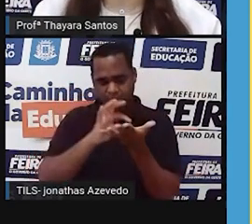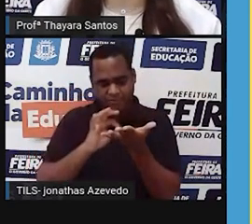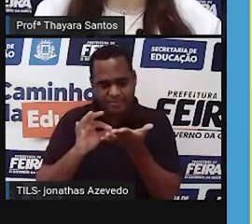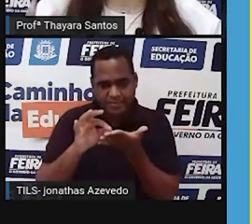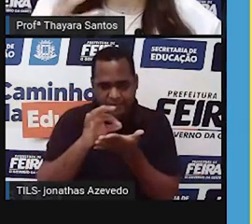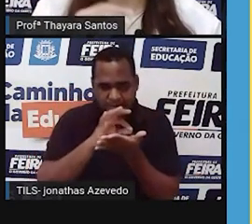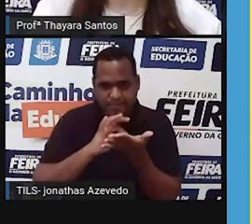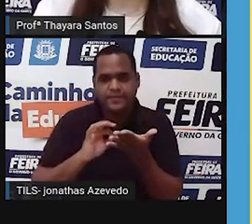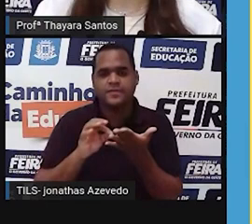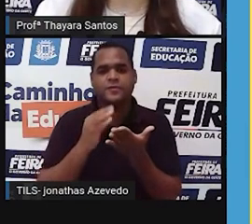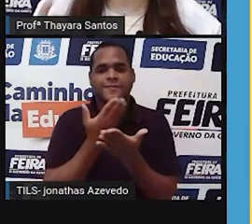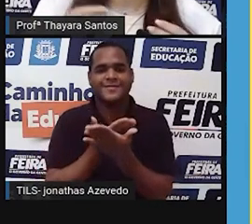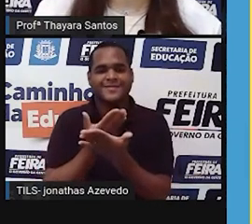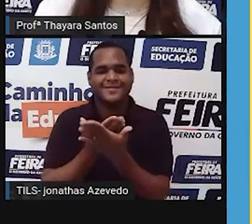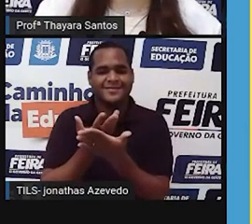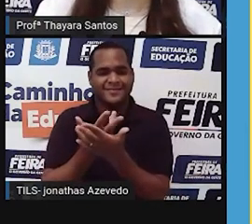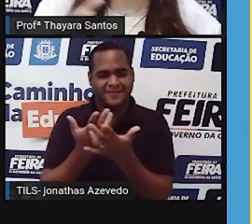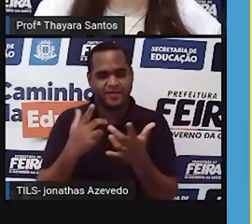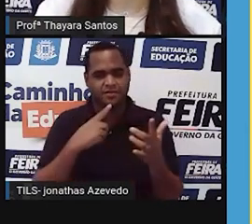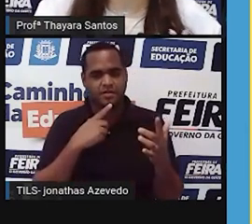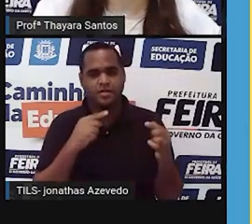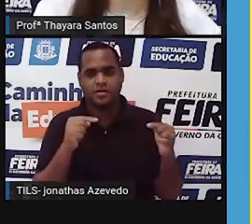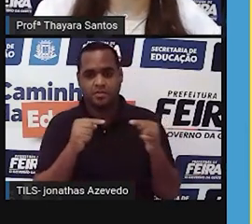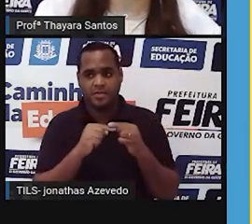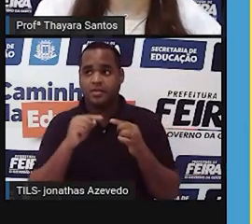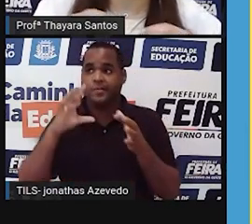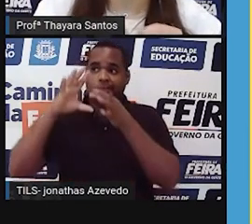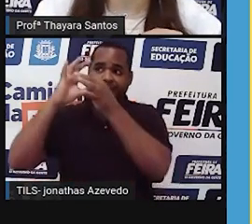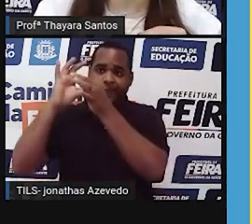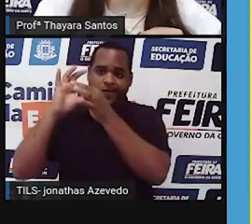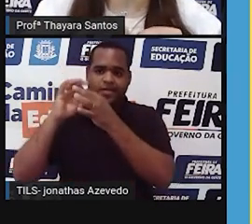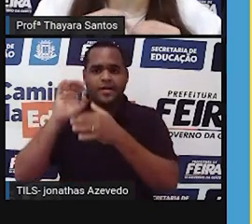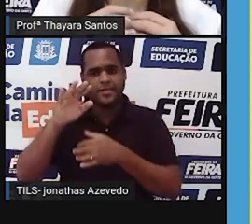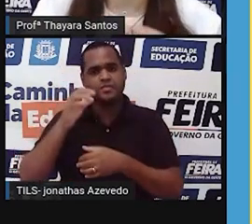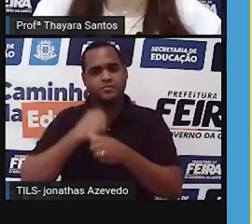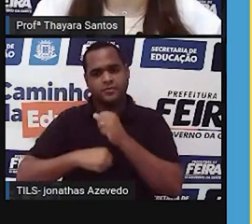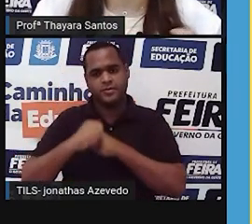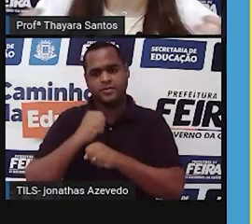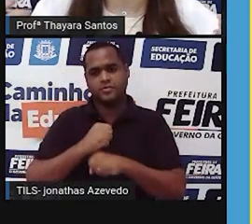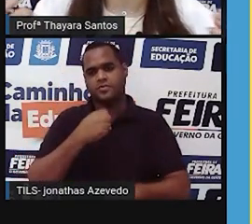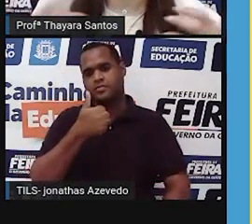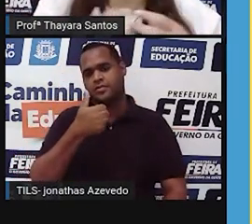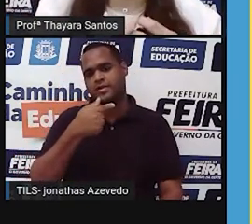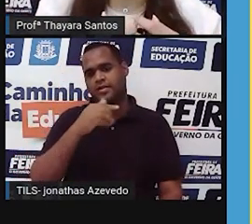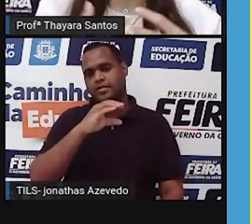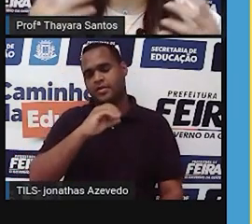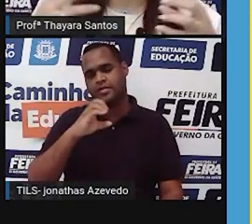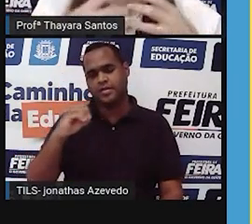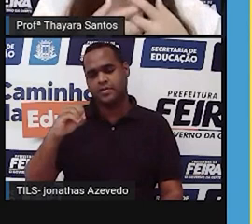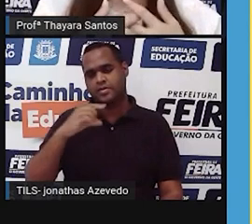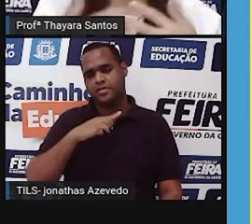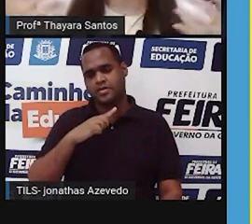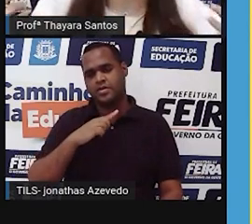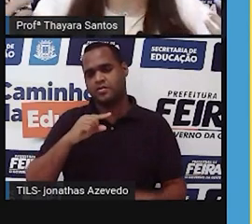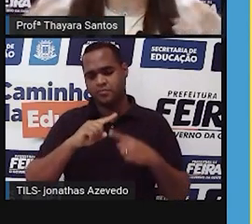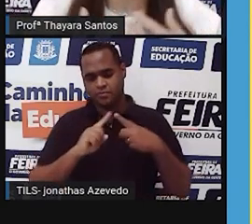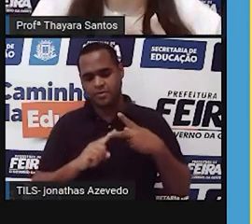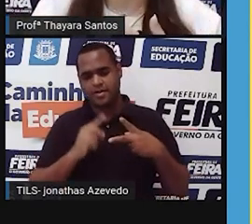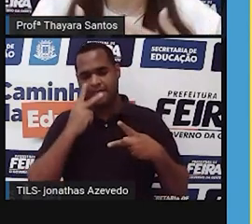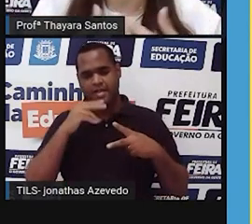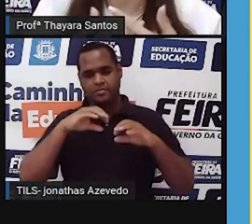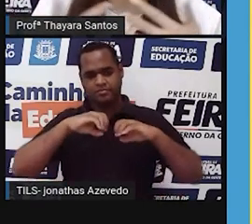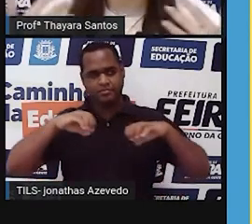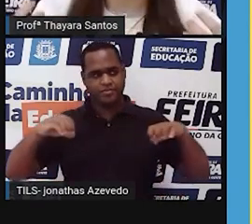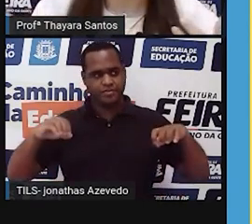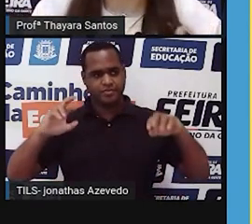coisa. Somente lá no século XVII é que essas duas coisas foram se separando,